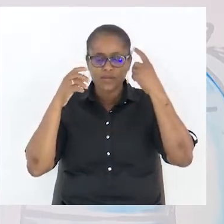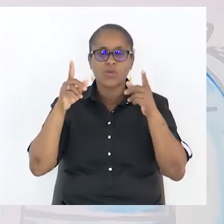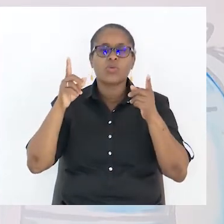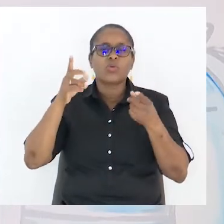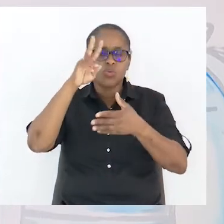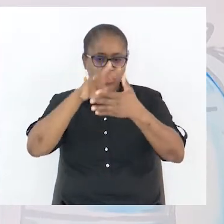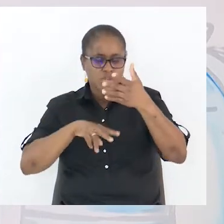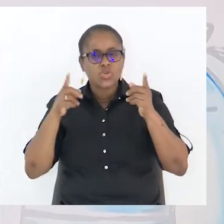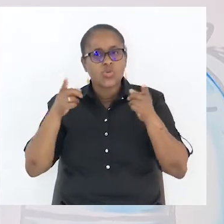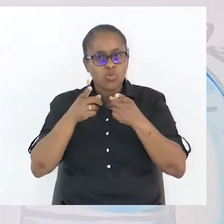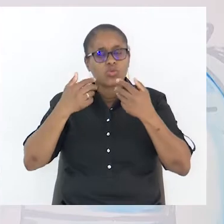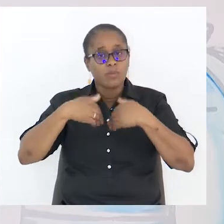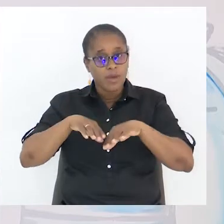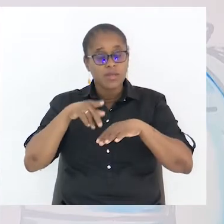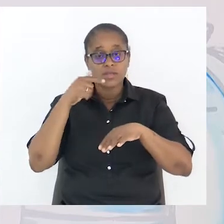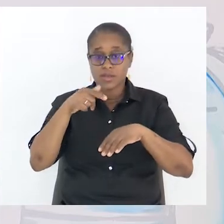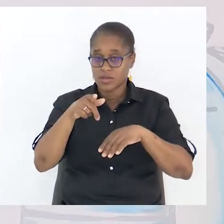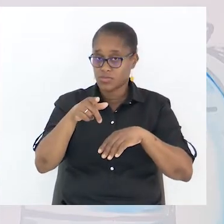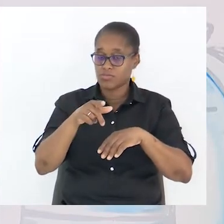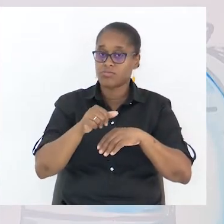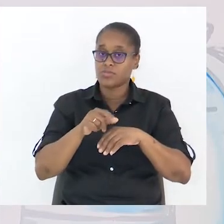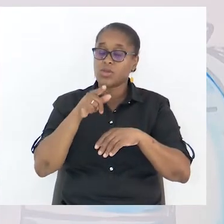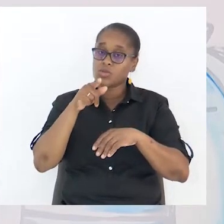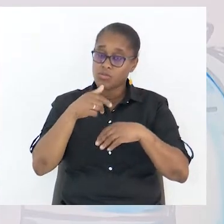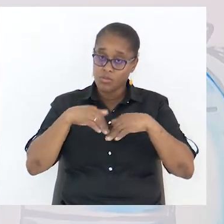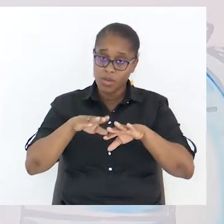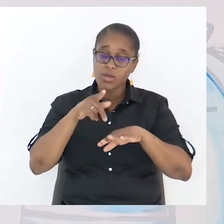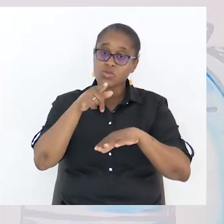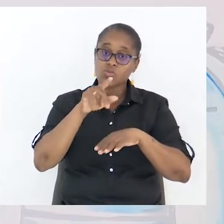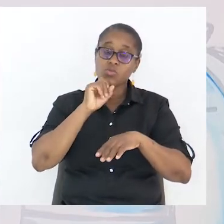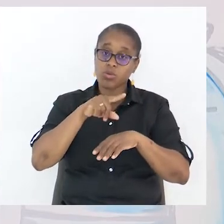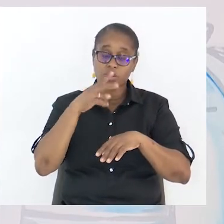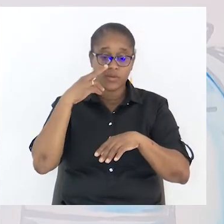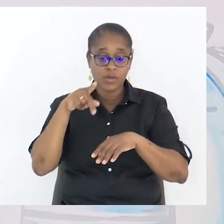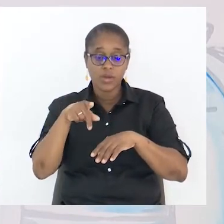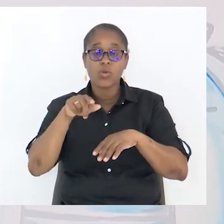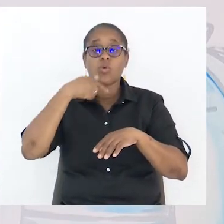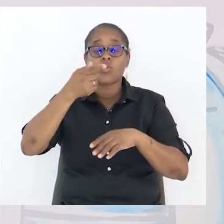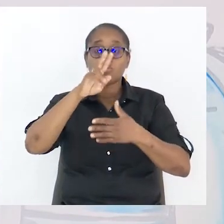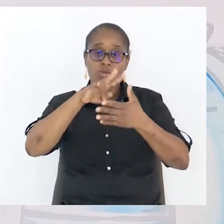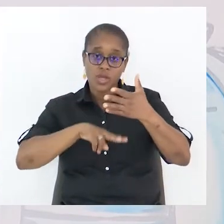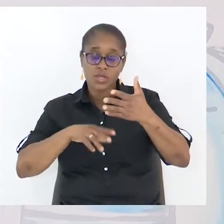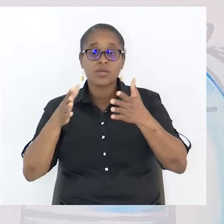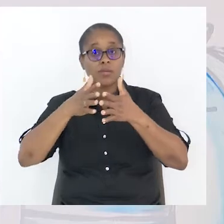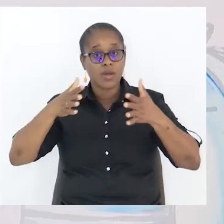um outro texto bem maior, com todas essas que podes falar também, onde vais encontrar mais argumentos. Certas vezes vais